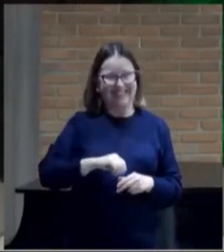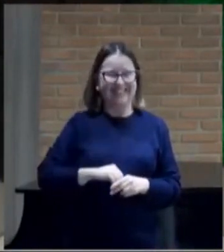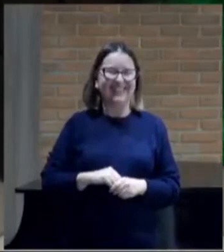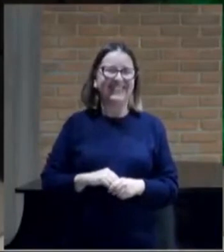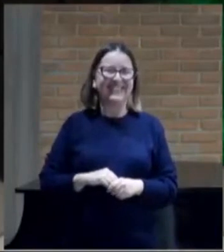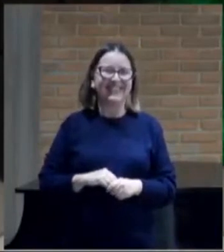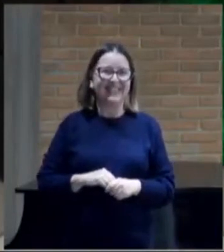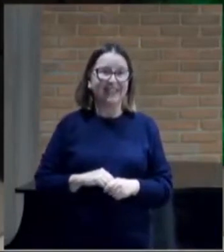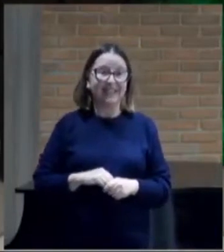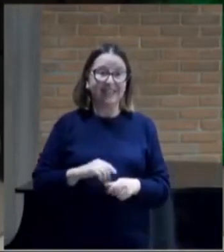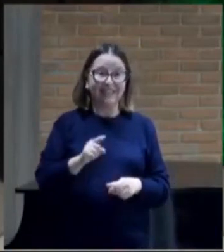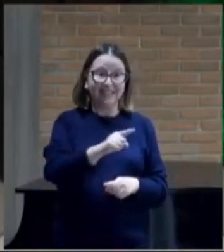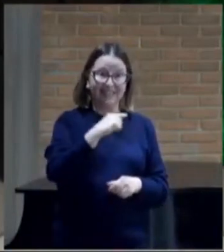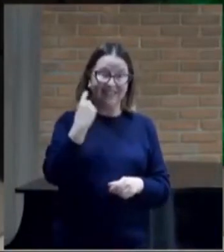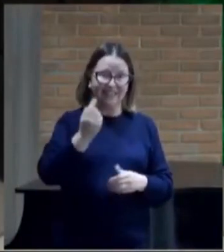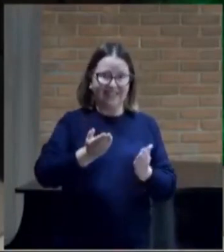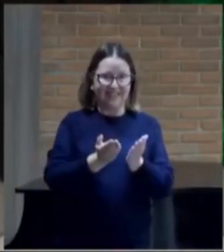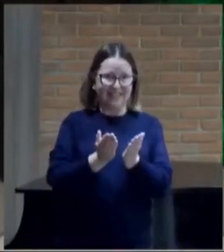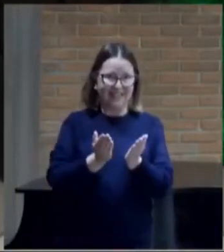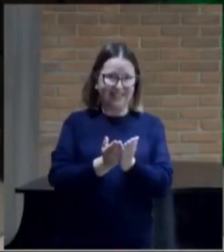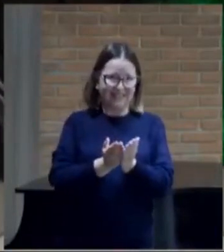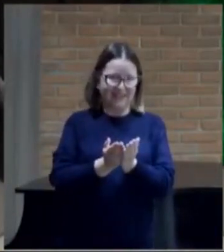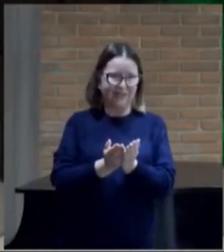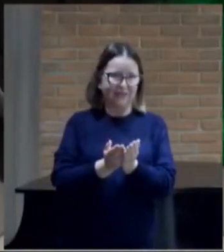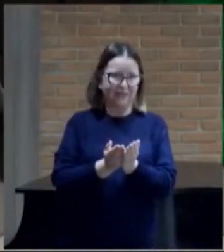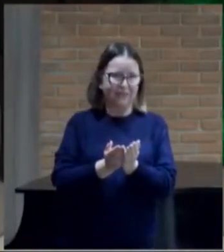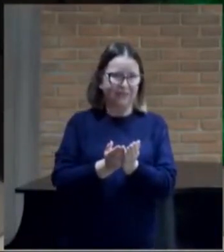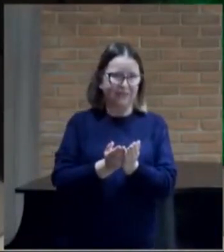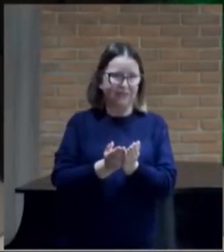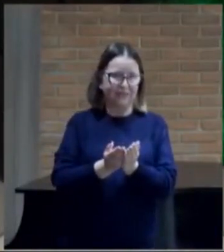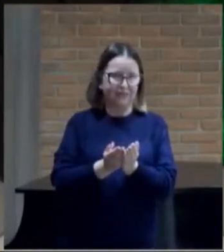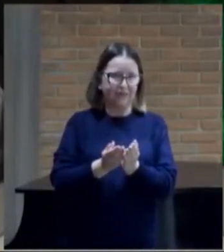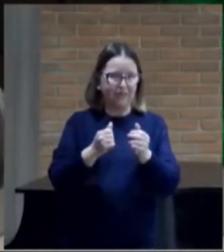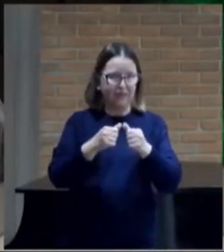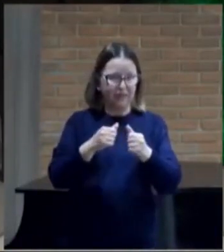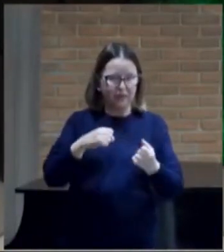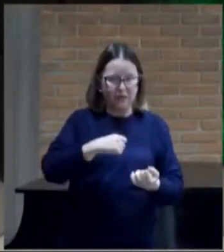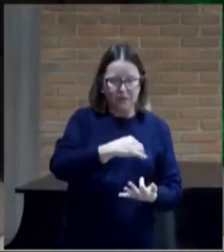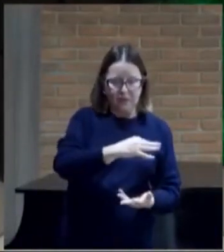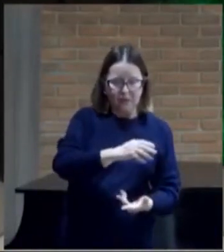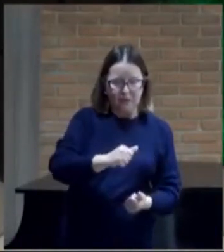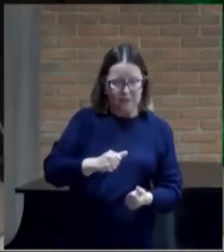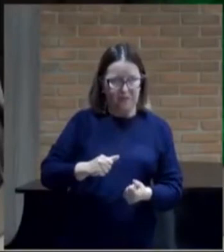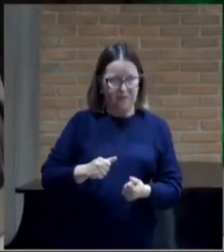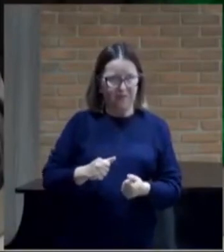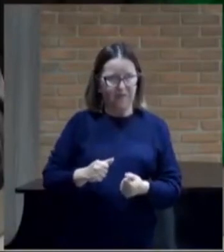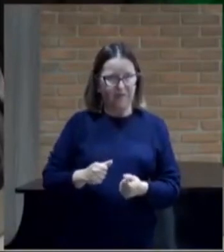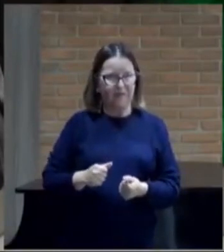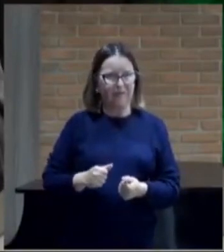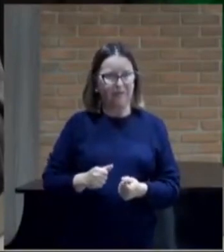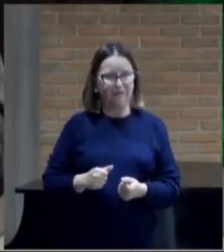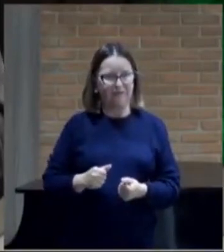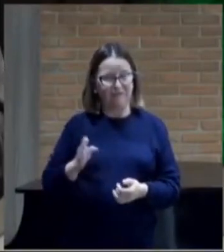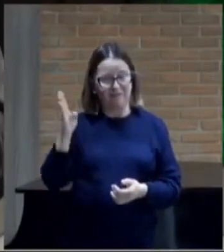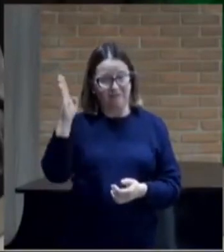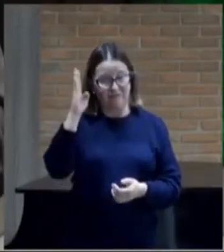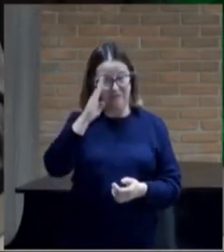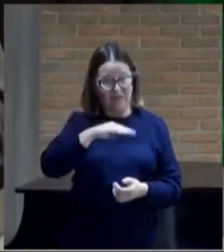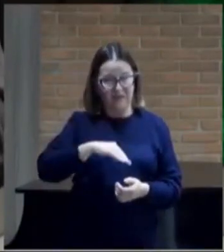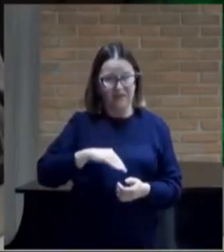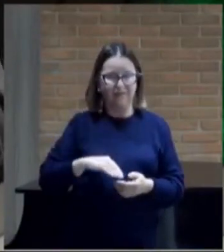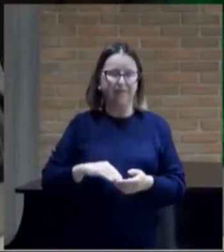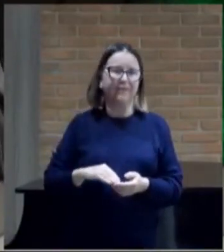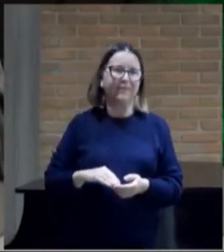Nós, como cristãos, passamos, estamos num mundo que jaz no maligno. Para